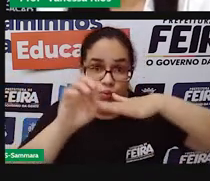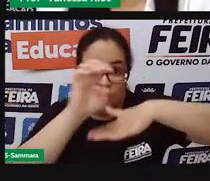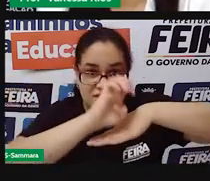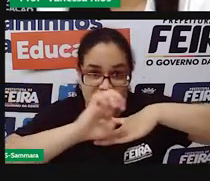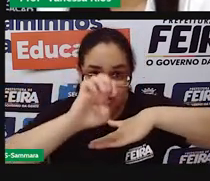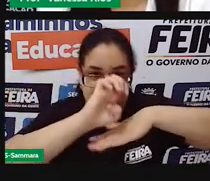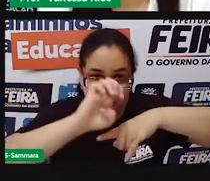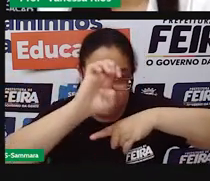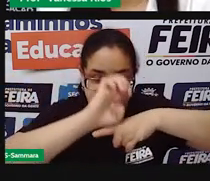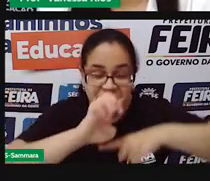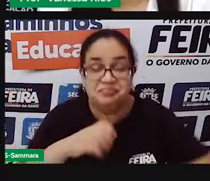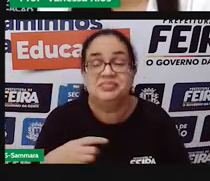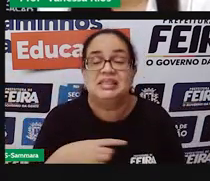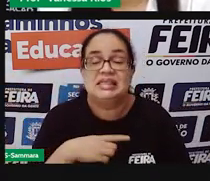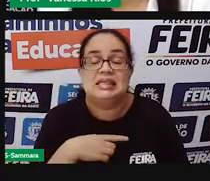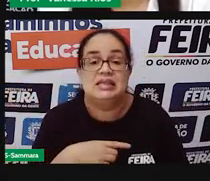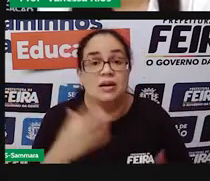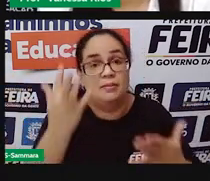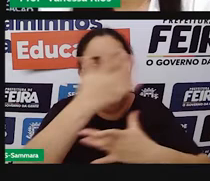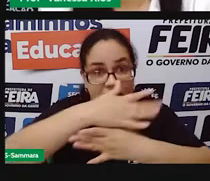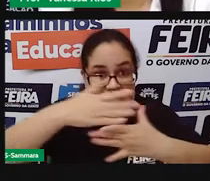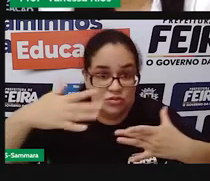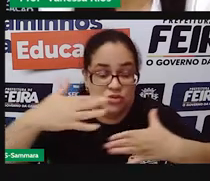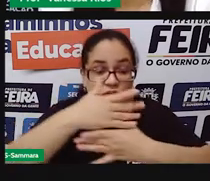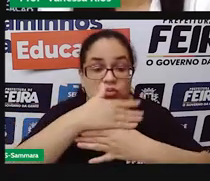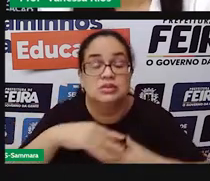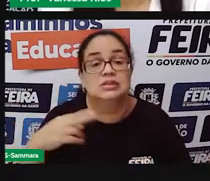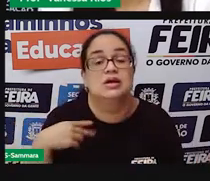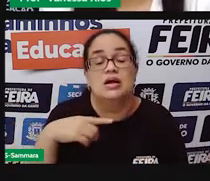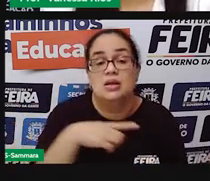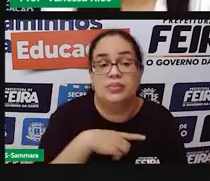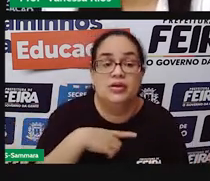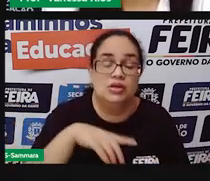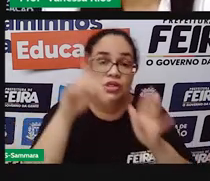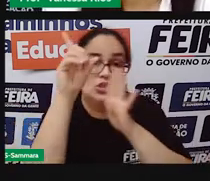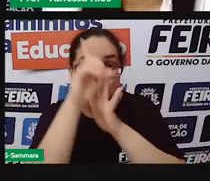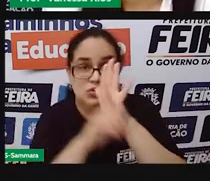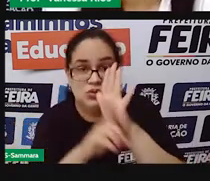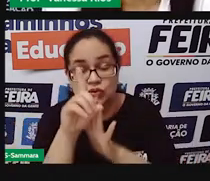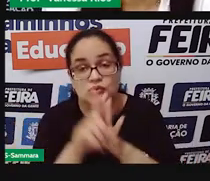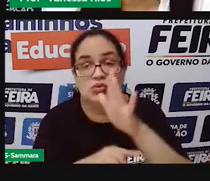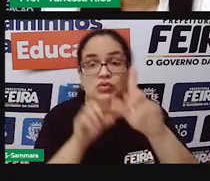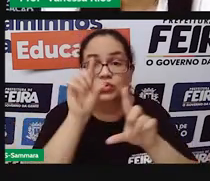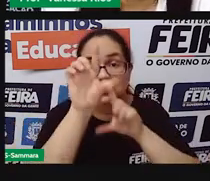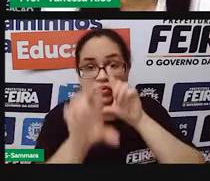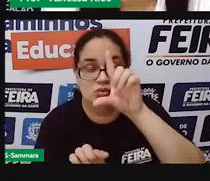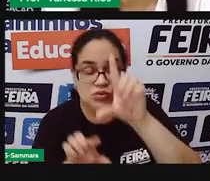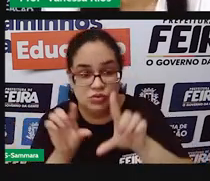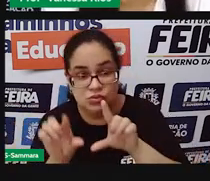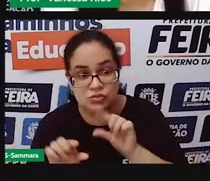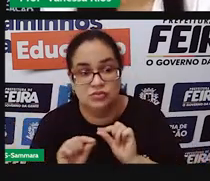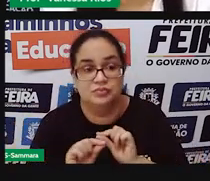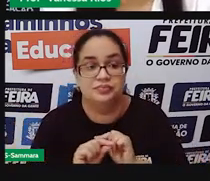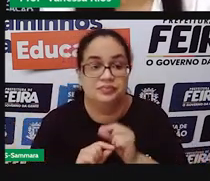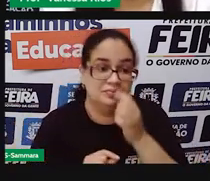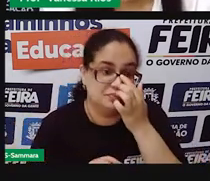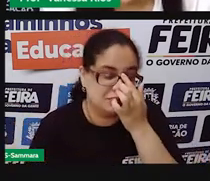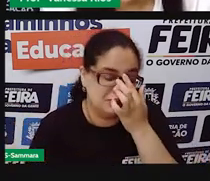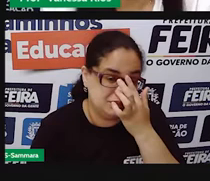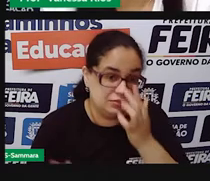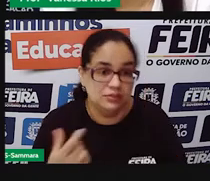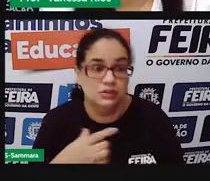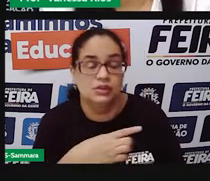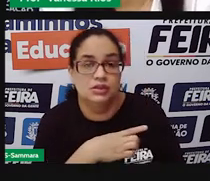aos municípios, a gente passa a ter esse direito de escolher quem vai nos representar e quem vai estar lá